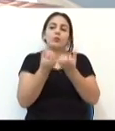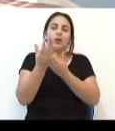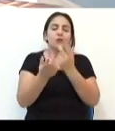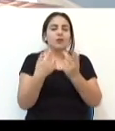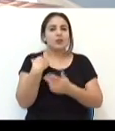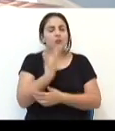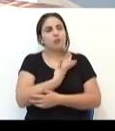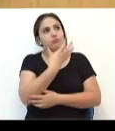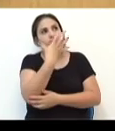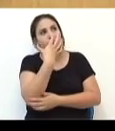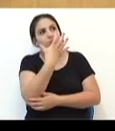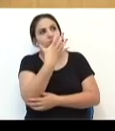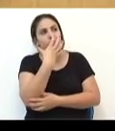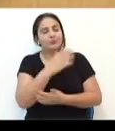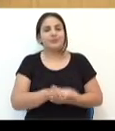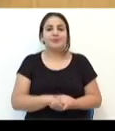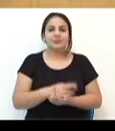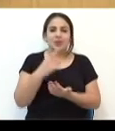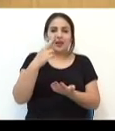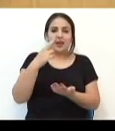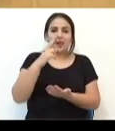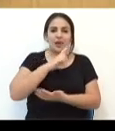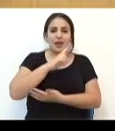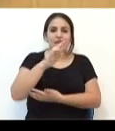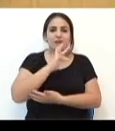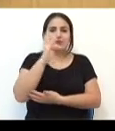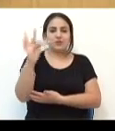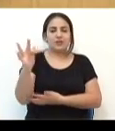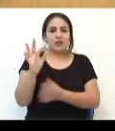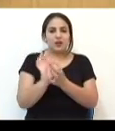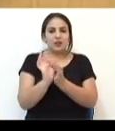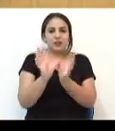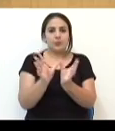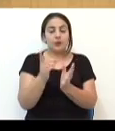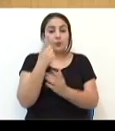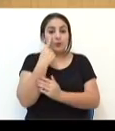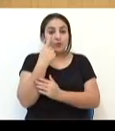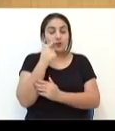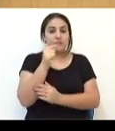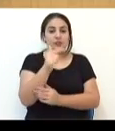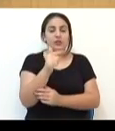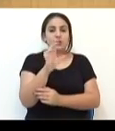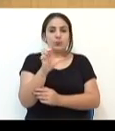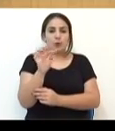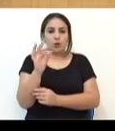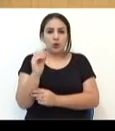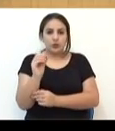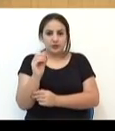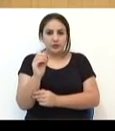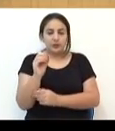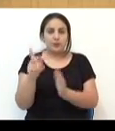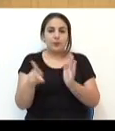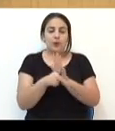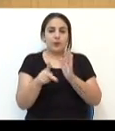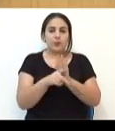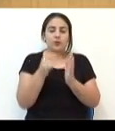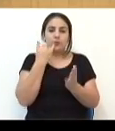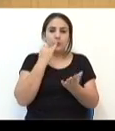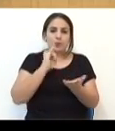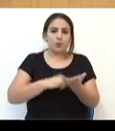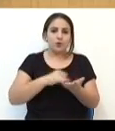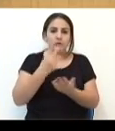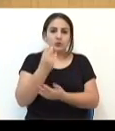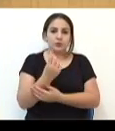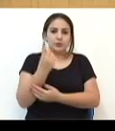histórias sempre me encantaram muito. A Receita Federal liberou a consulta ao sétimo lote de restituições do Imposto de Renda de